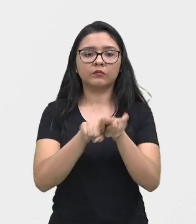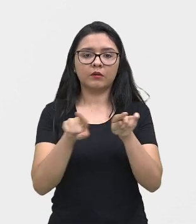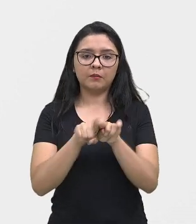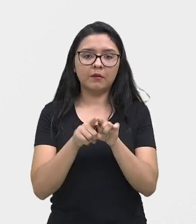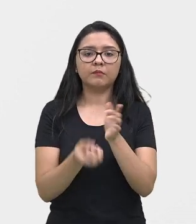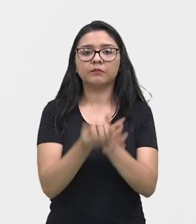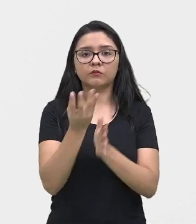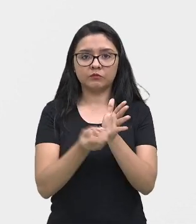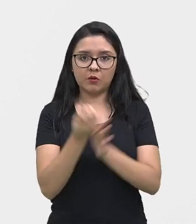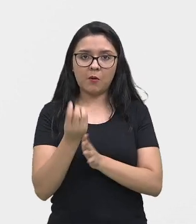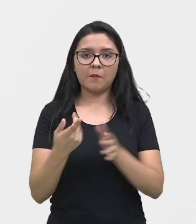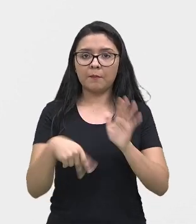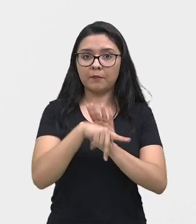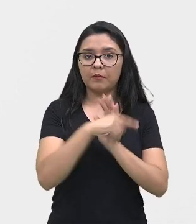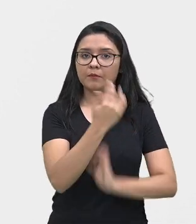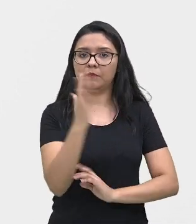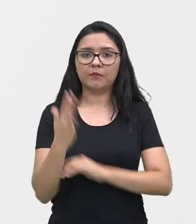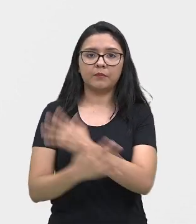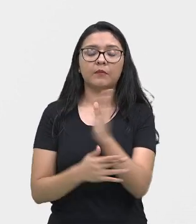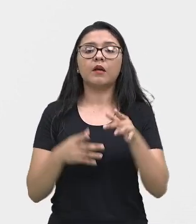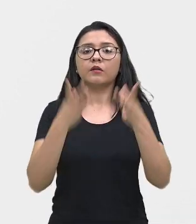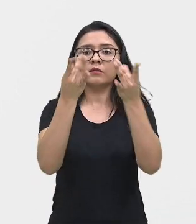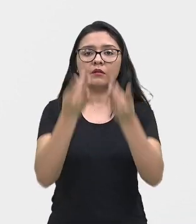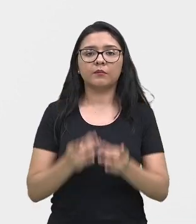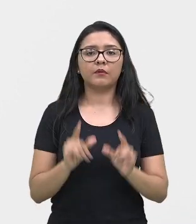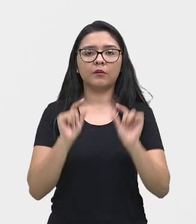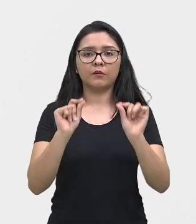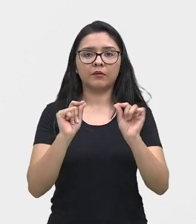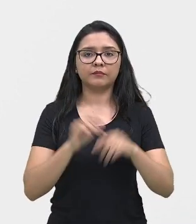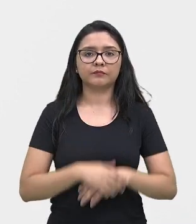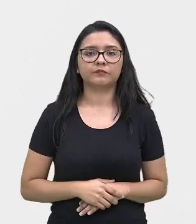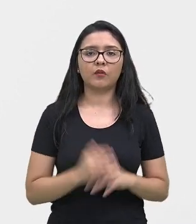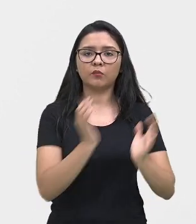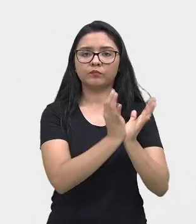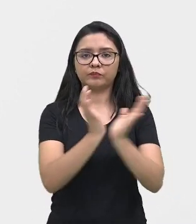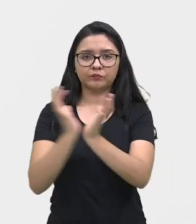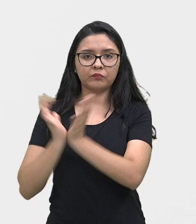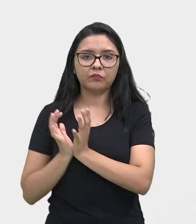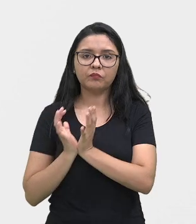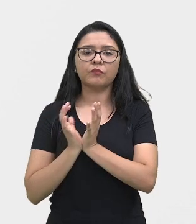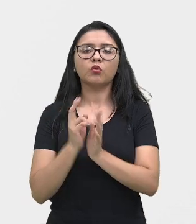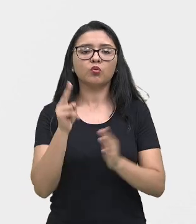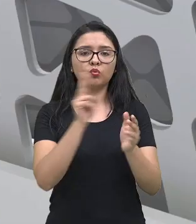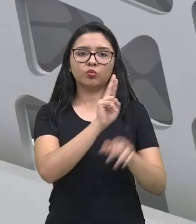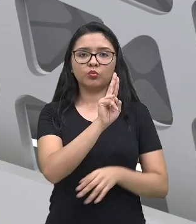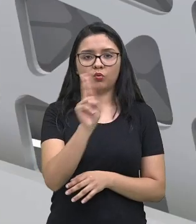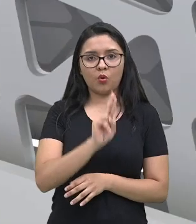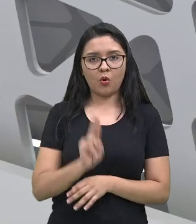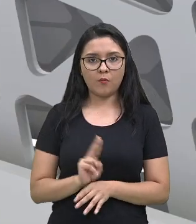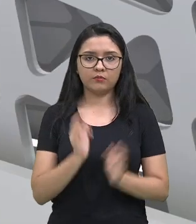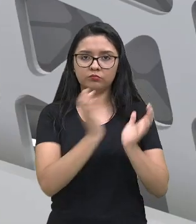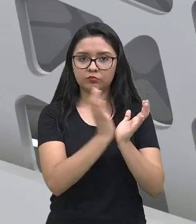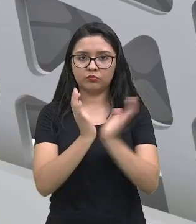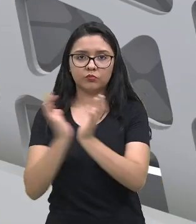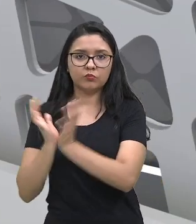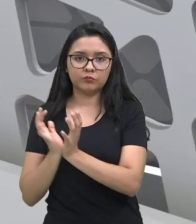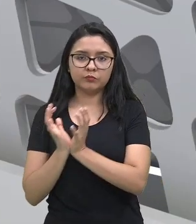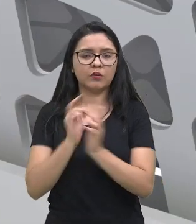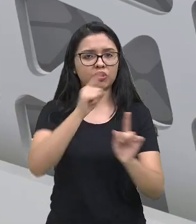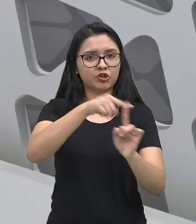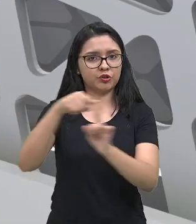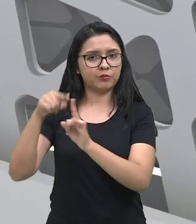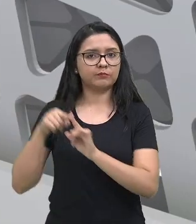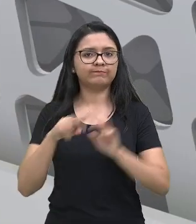plantas, tá bom? E no detalhamento, né? Sobre as classificações taxonômicas dos seres vivos. É um assunto